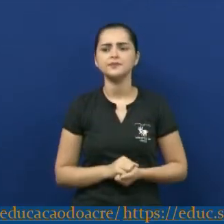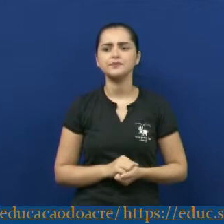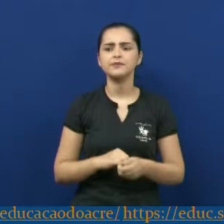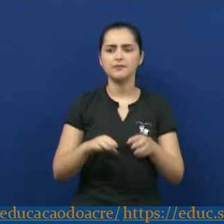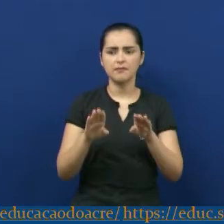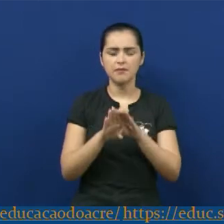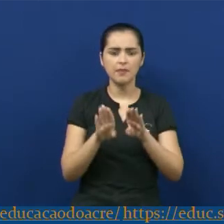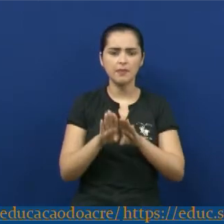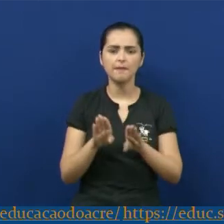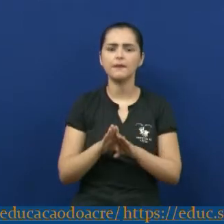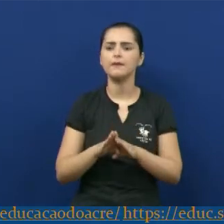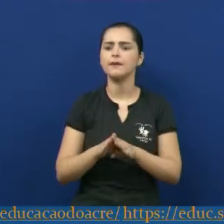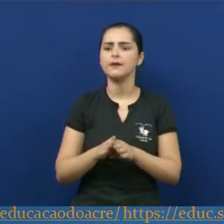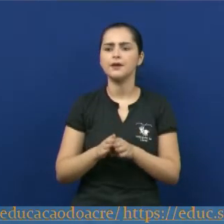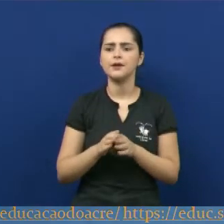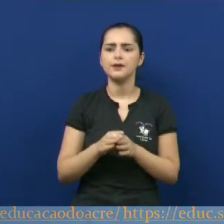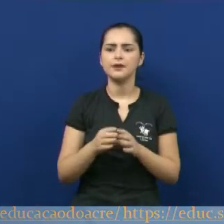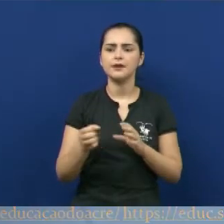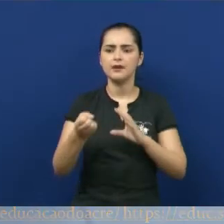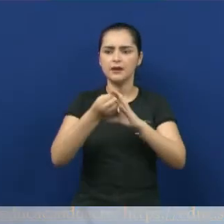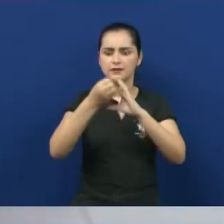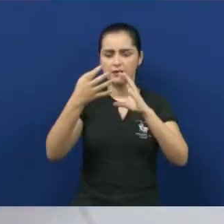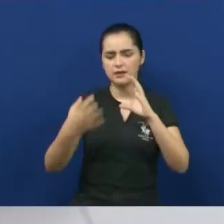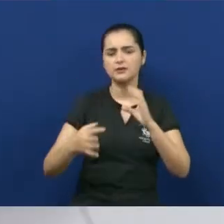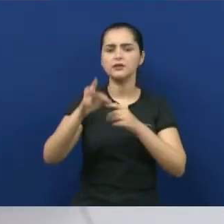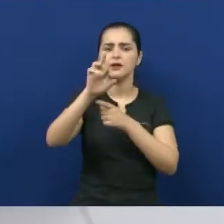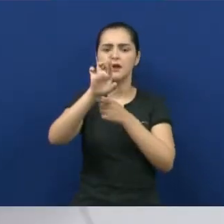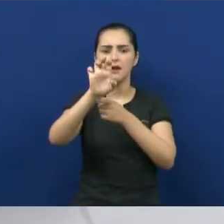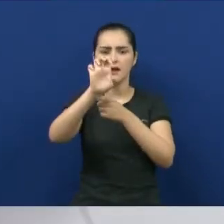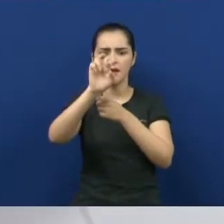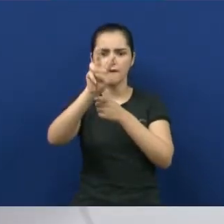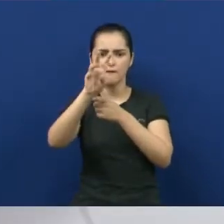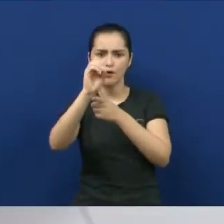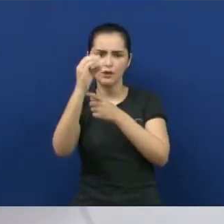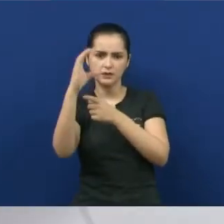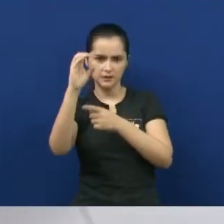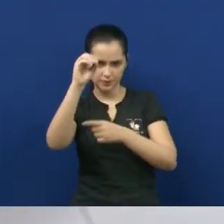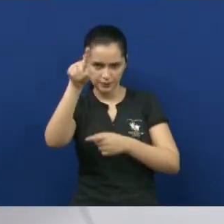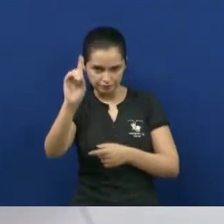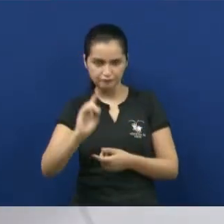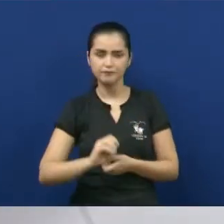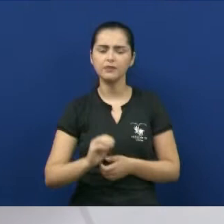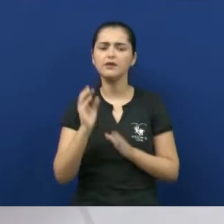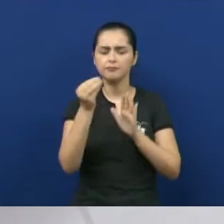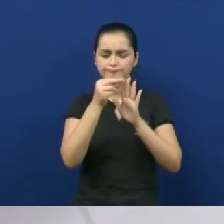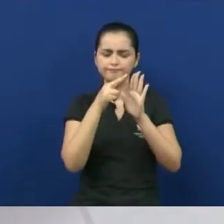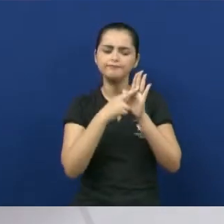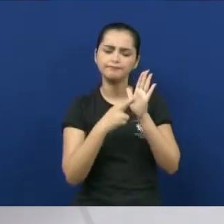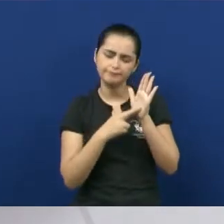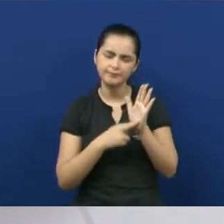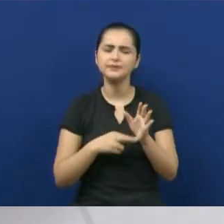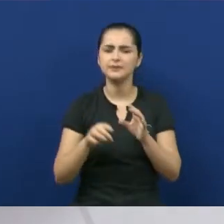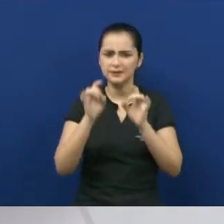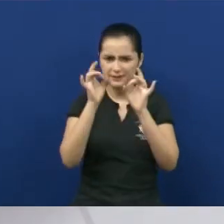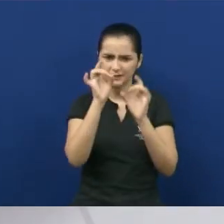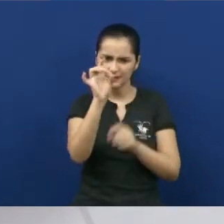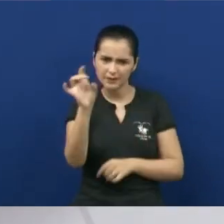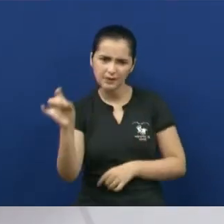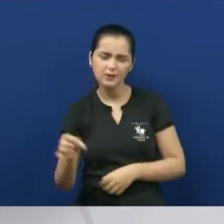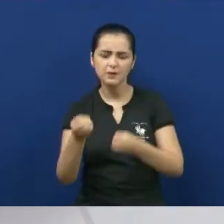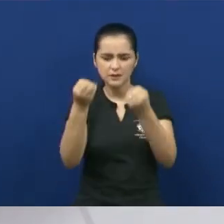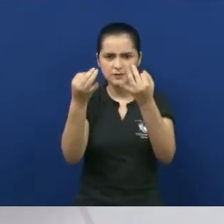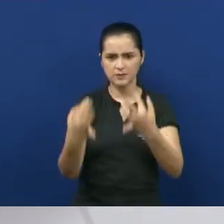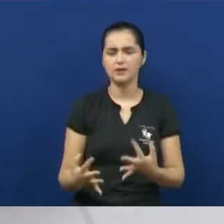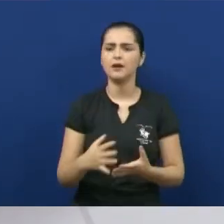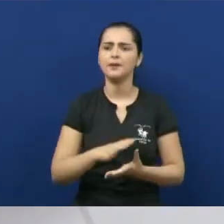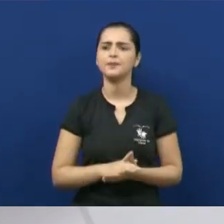e tinha também um caráter revolucionário. Eu gostaria de marcar um pouquinho sobre cada uma dessas características. O